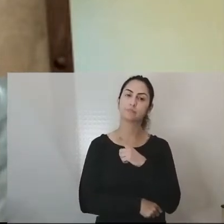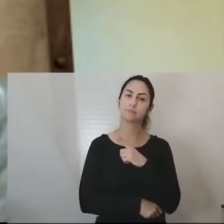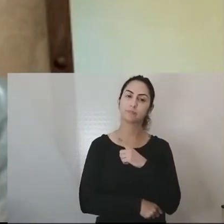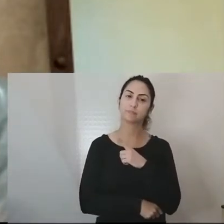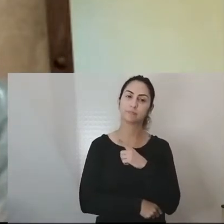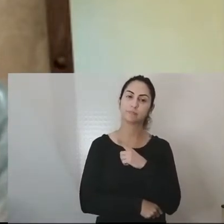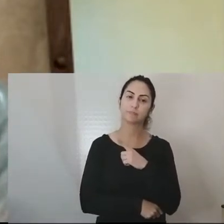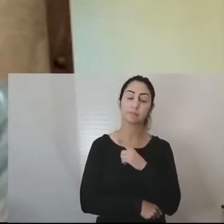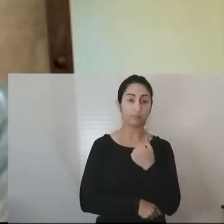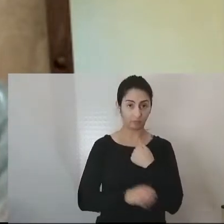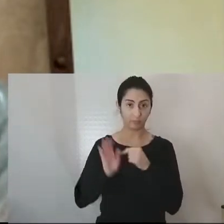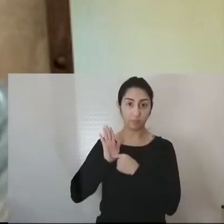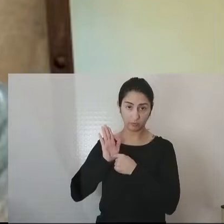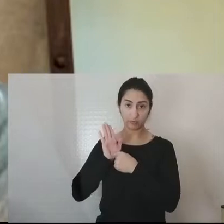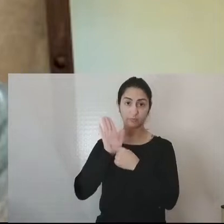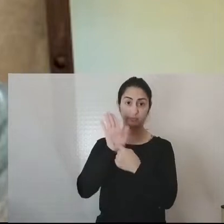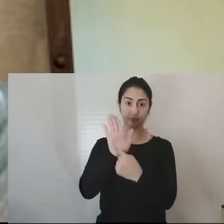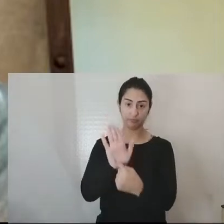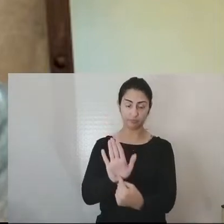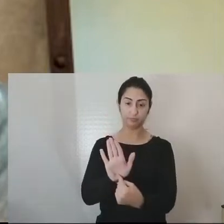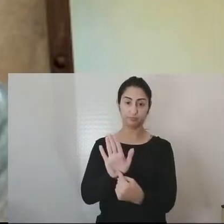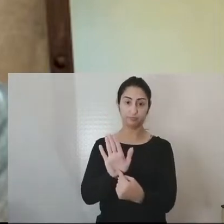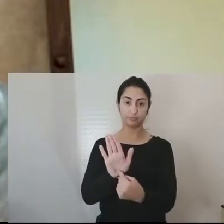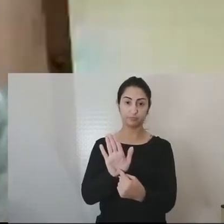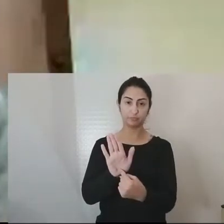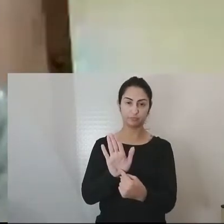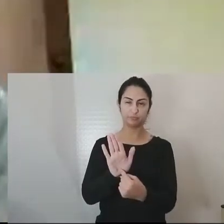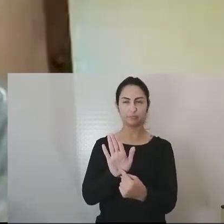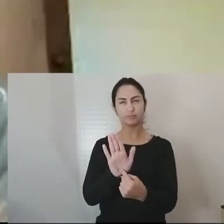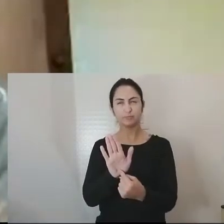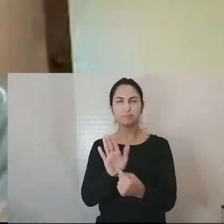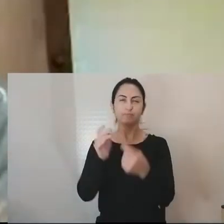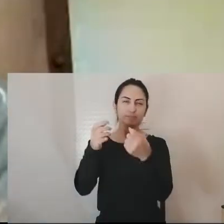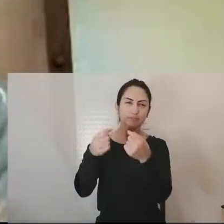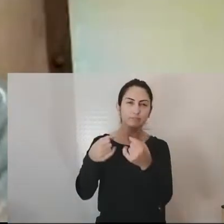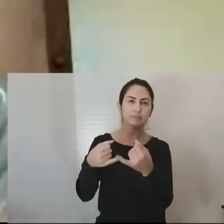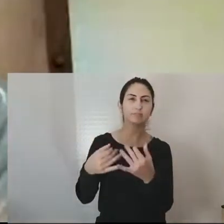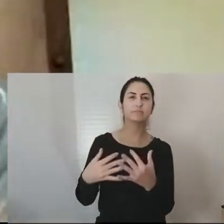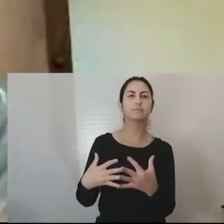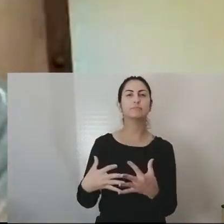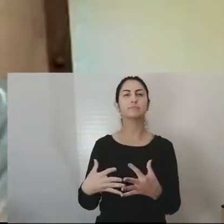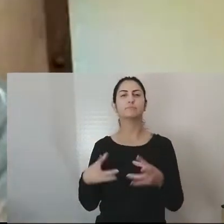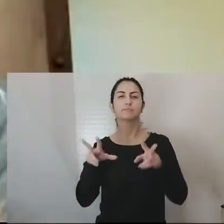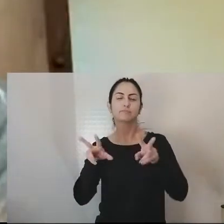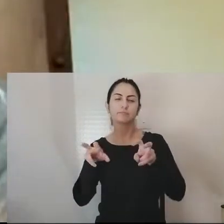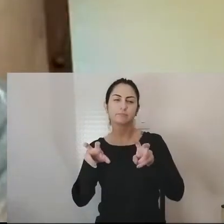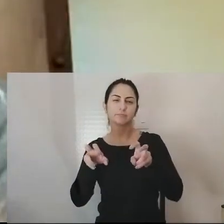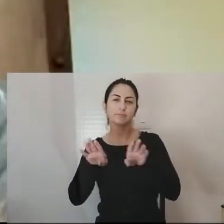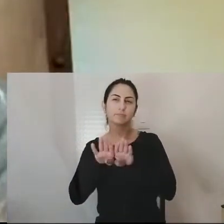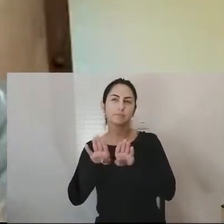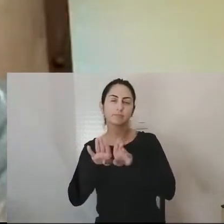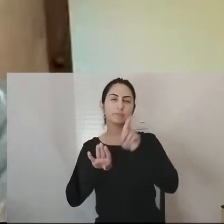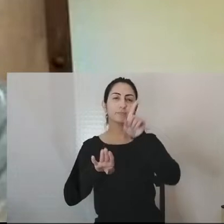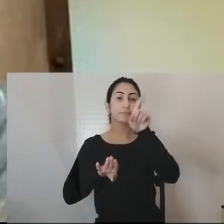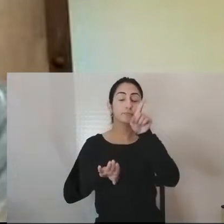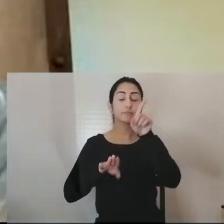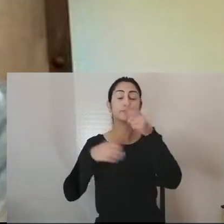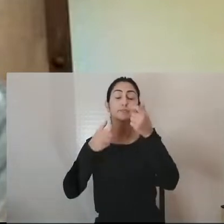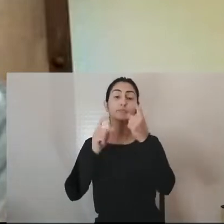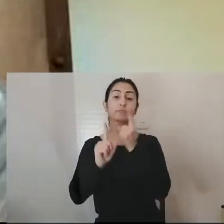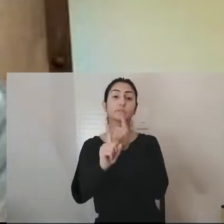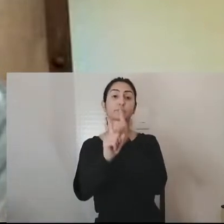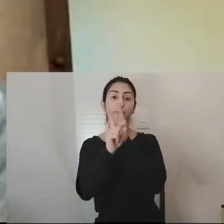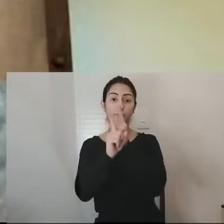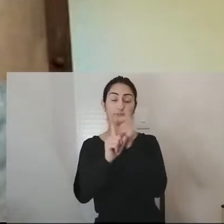apresentei parte desta reflexão para um encontro organizado pela